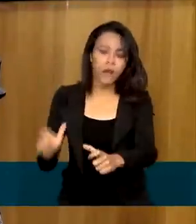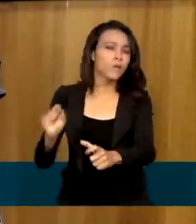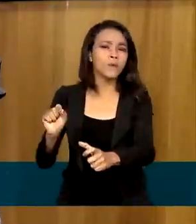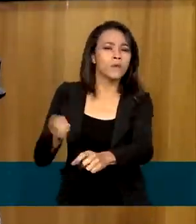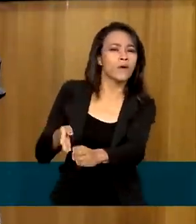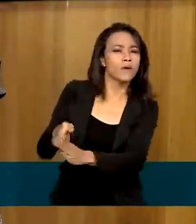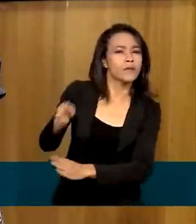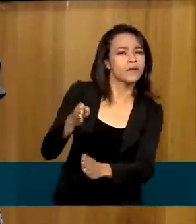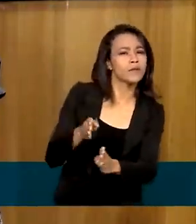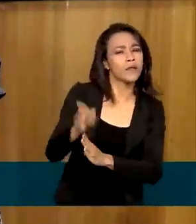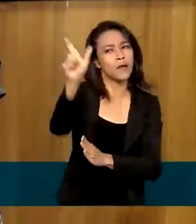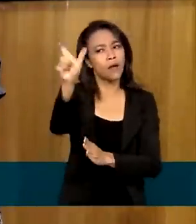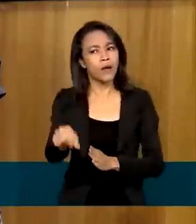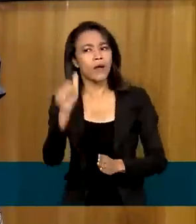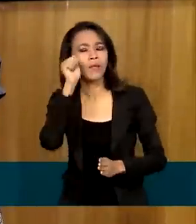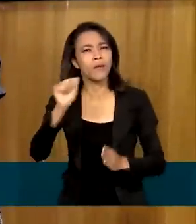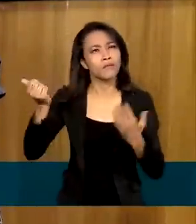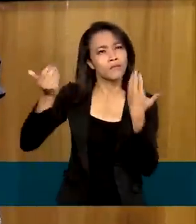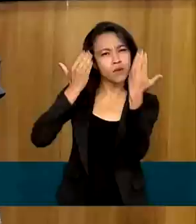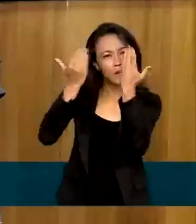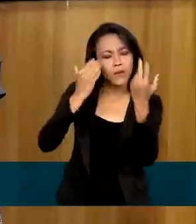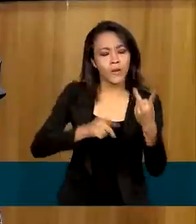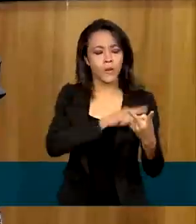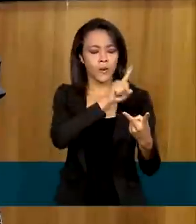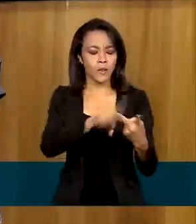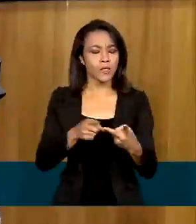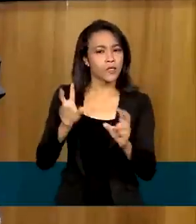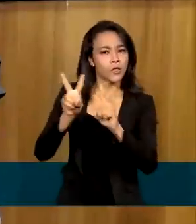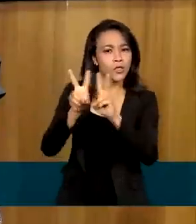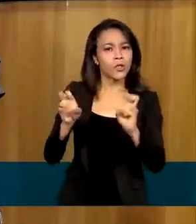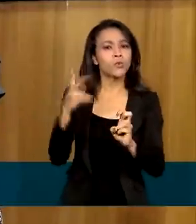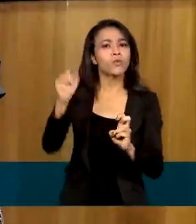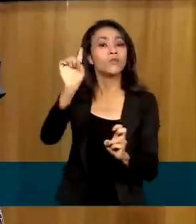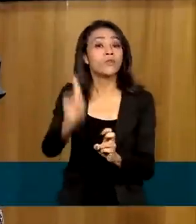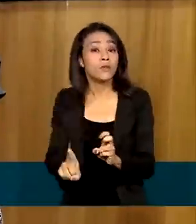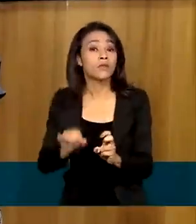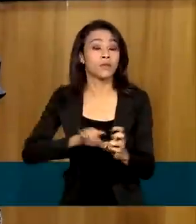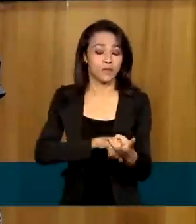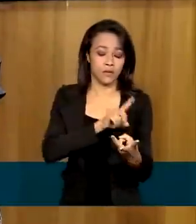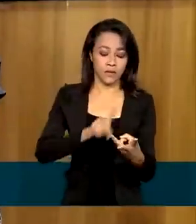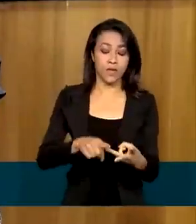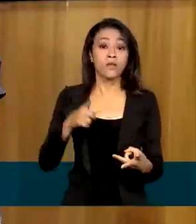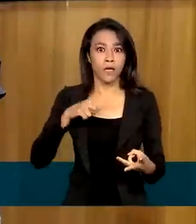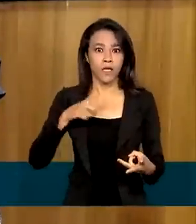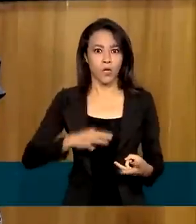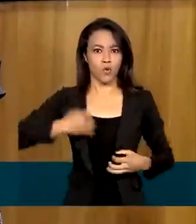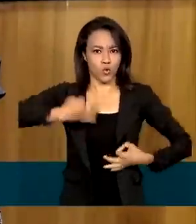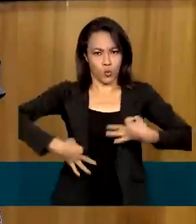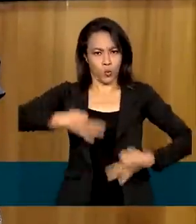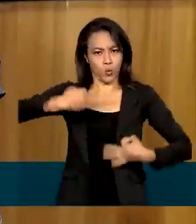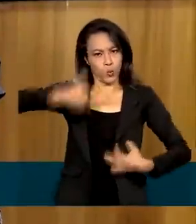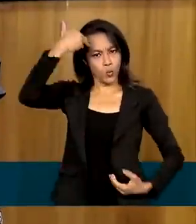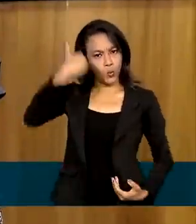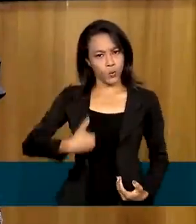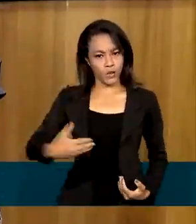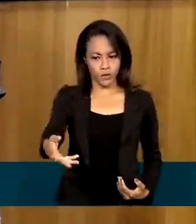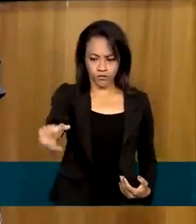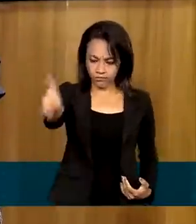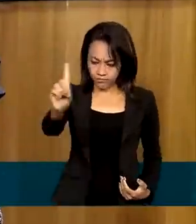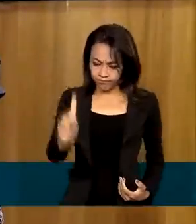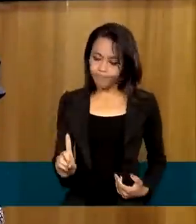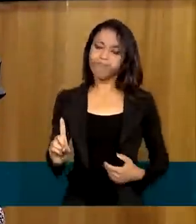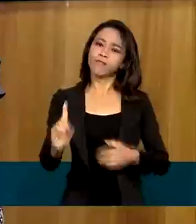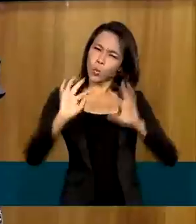orientação psicológica, uma orientação jurídica, ela vai ser recebida pela juíza de uma forma humanizada,